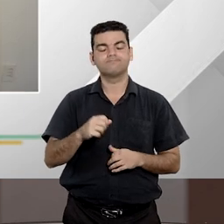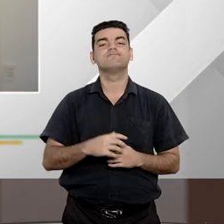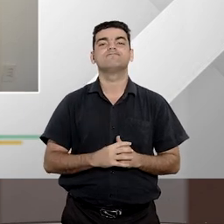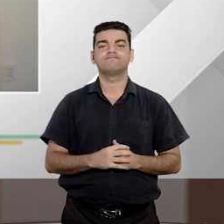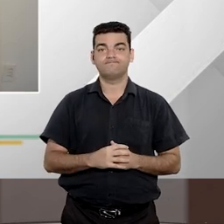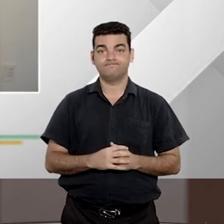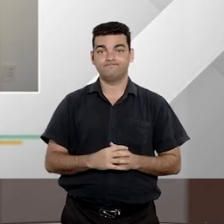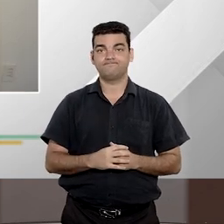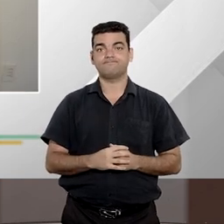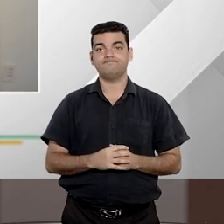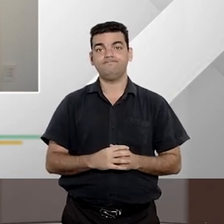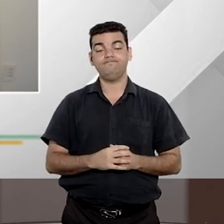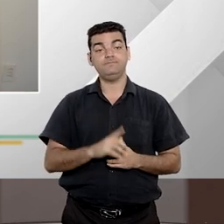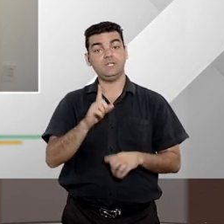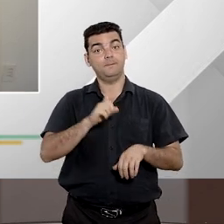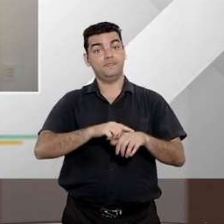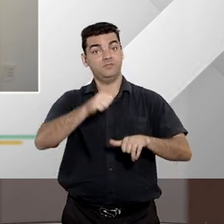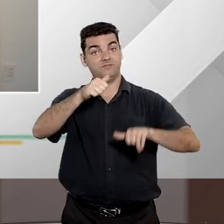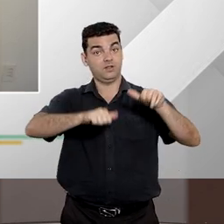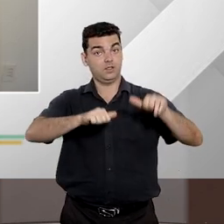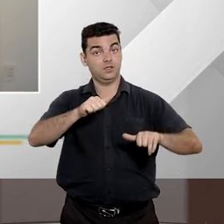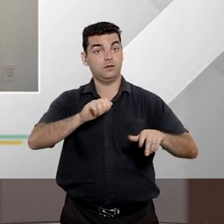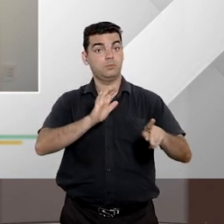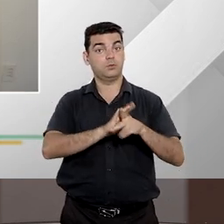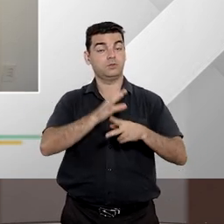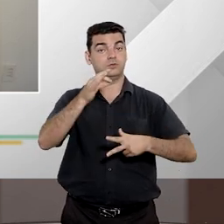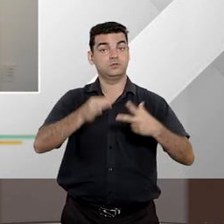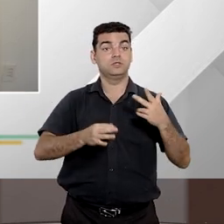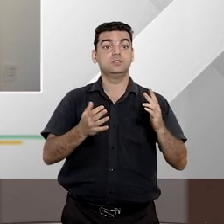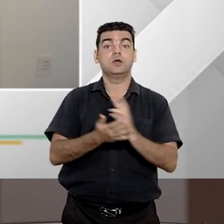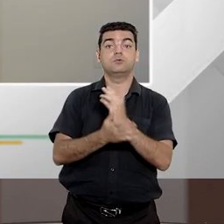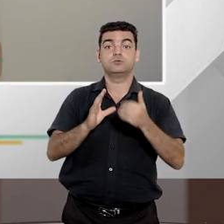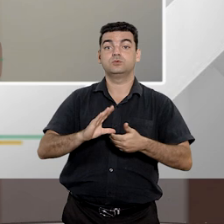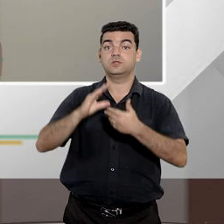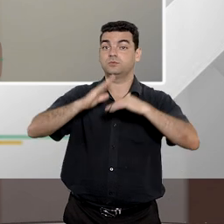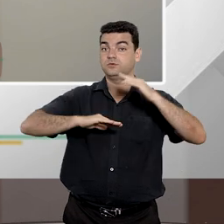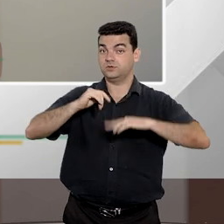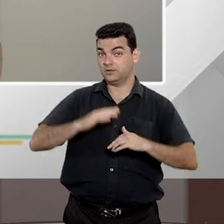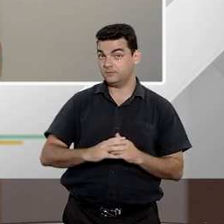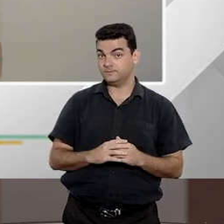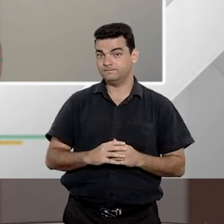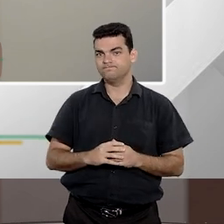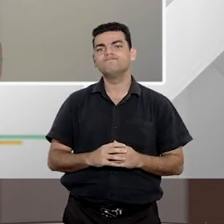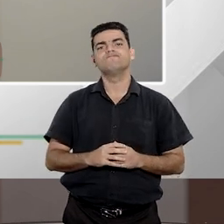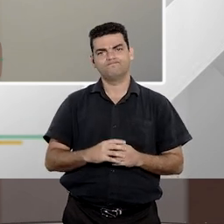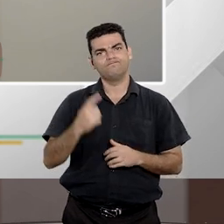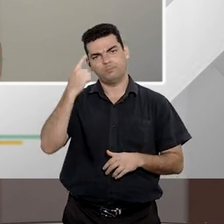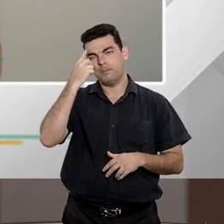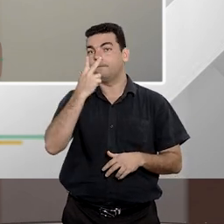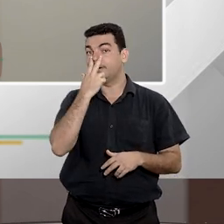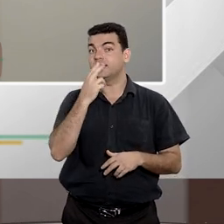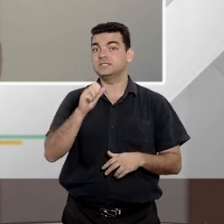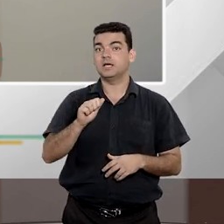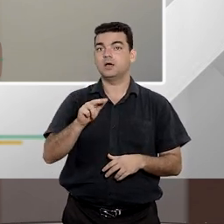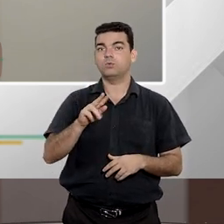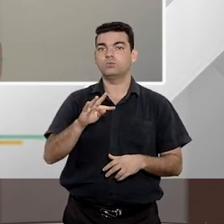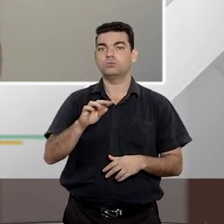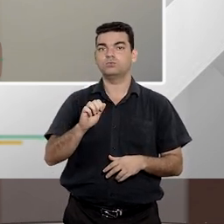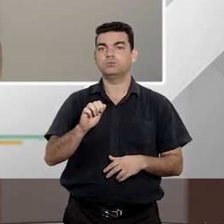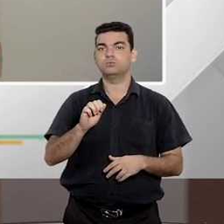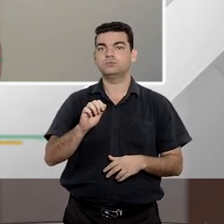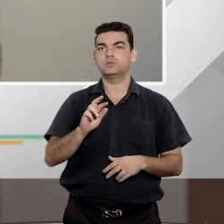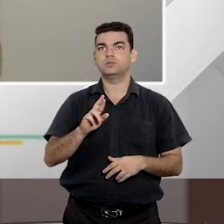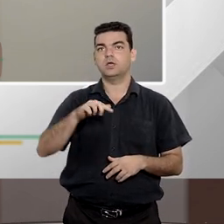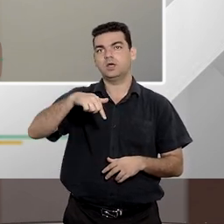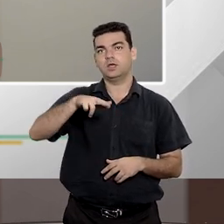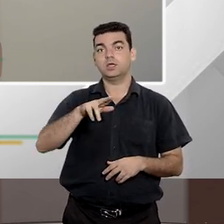Quando a gente analisa a natureza jurídica dos próprios conselhos profissionais, a gente vê que eles são autarquias. E a partir do momento